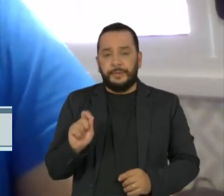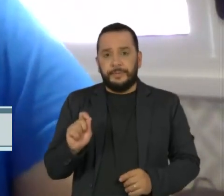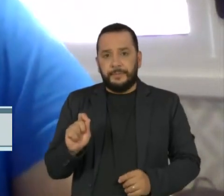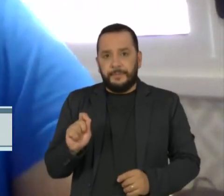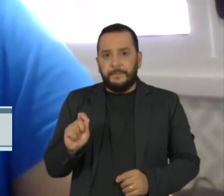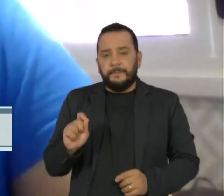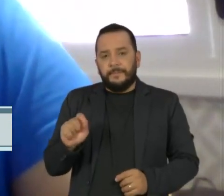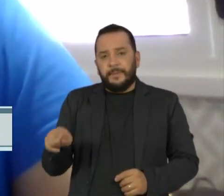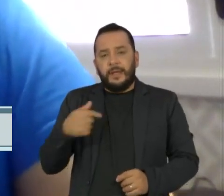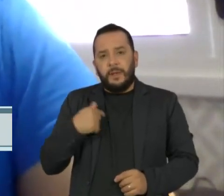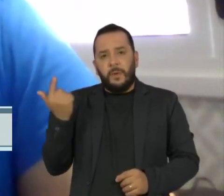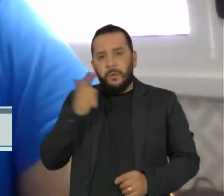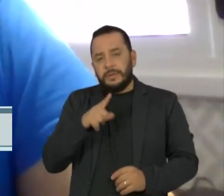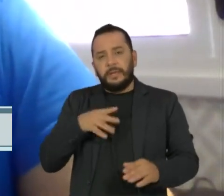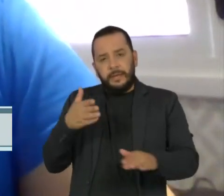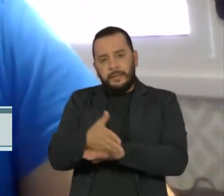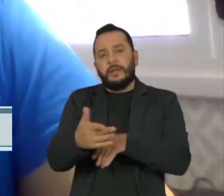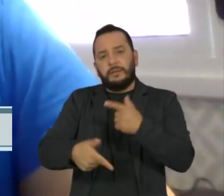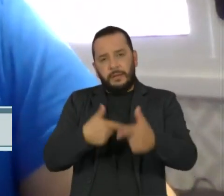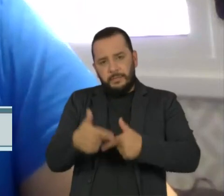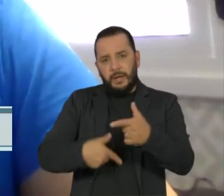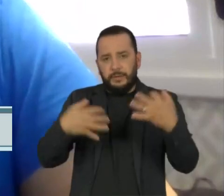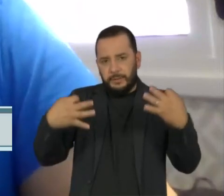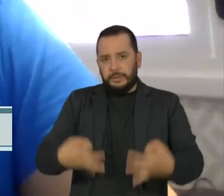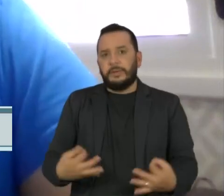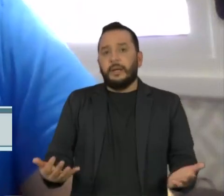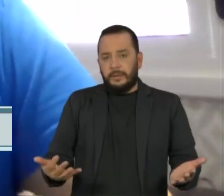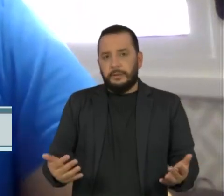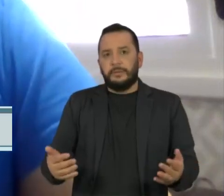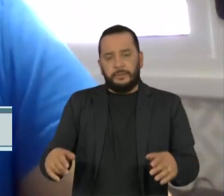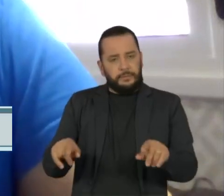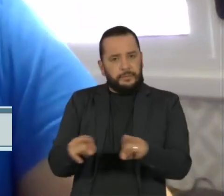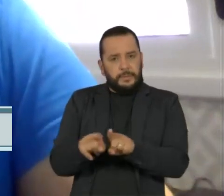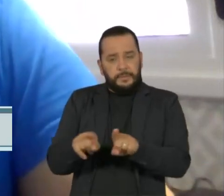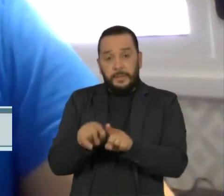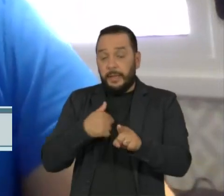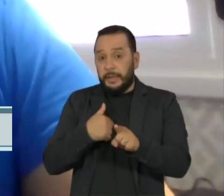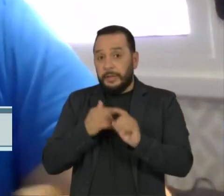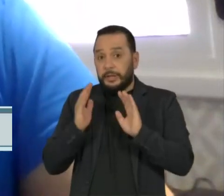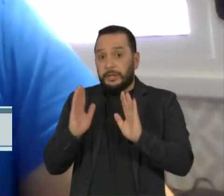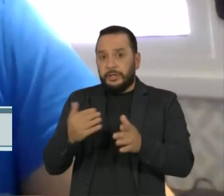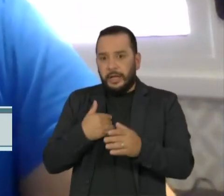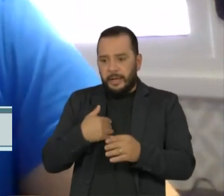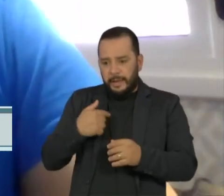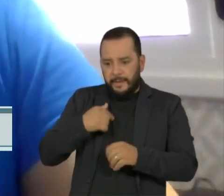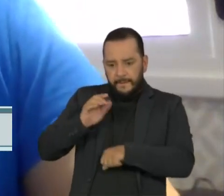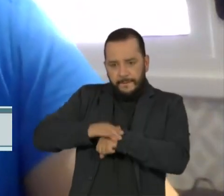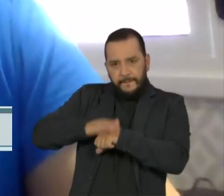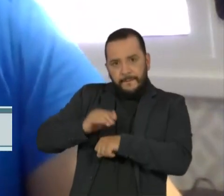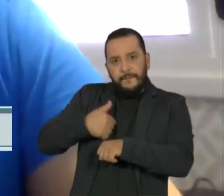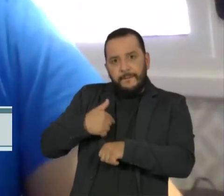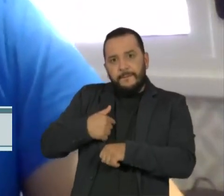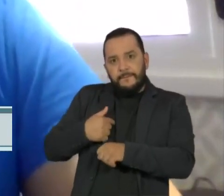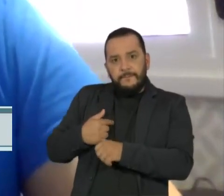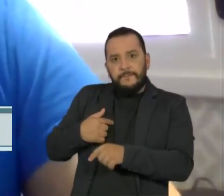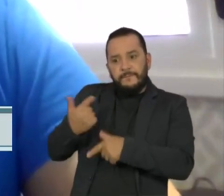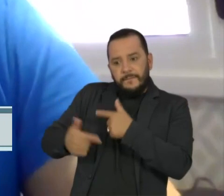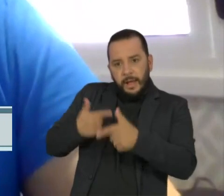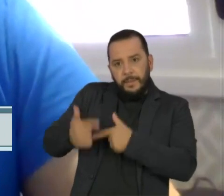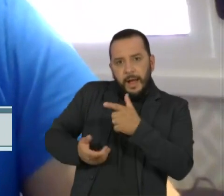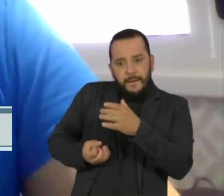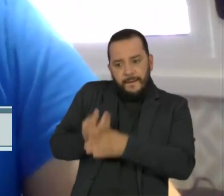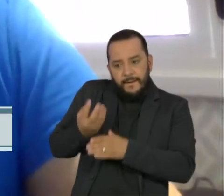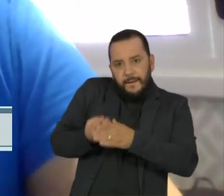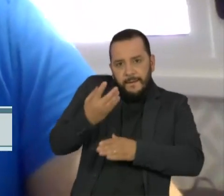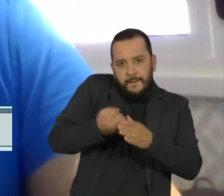na sua inserção no mercado de trabalho, né? Quer seja pela via do empreendedorismo, quer seja pela via do trabalho, do emprego tradicional, como